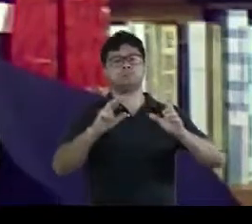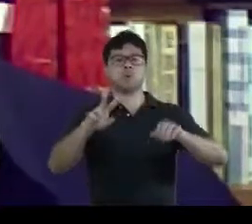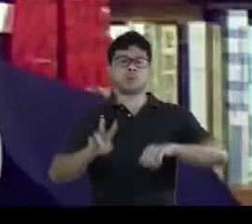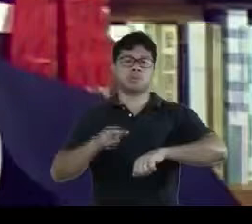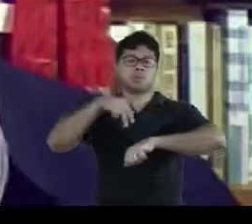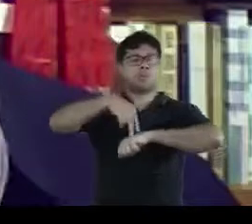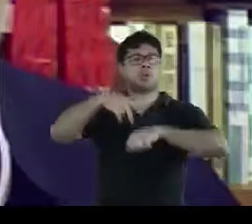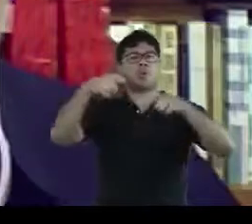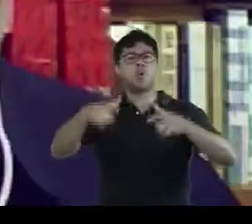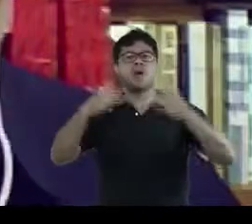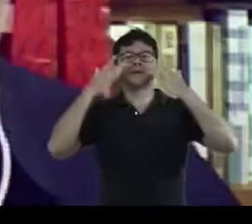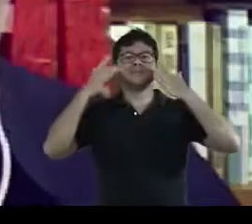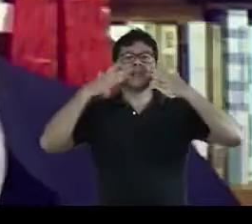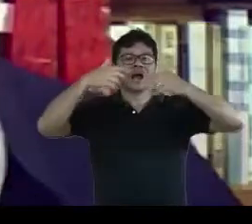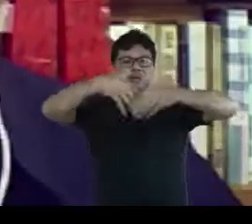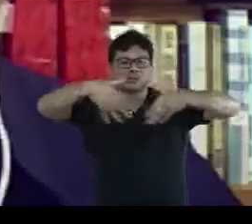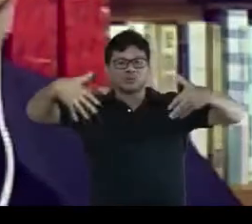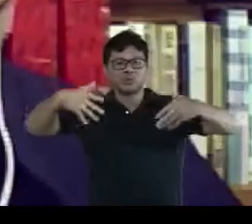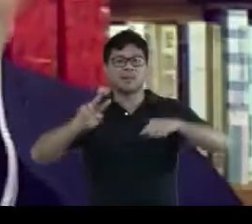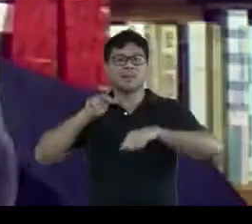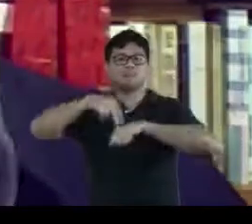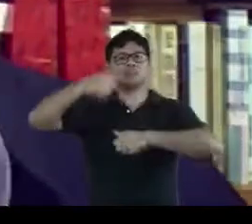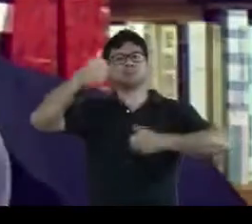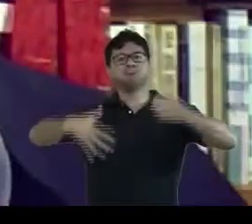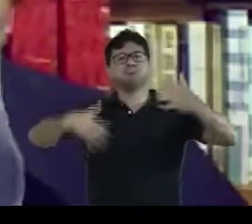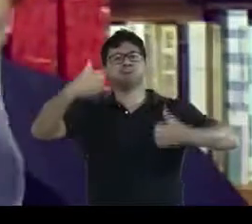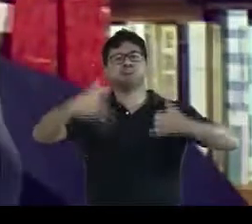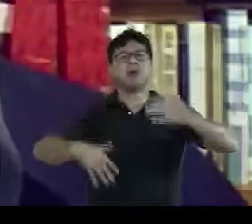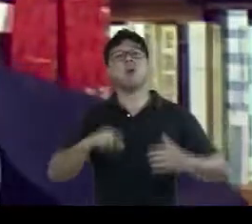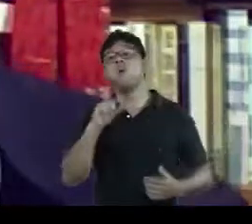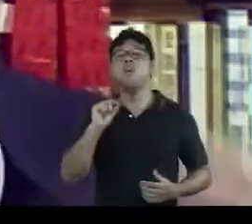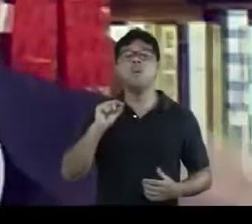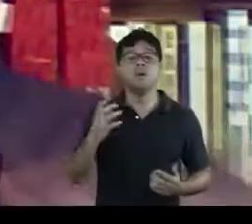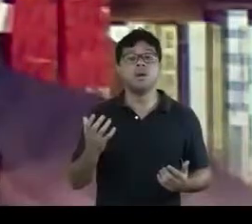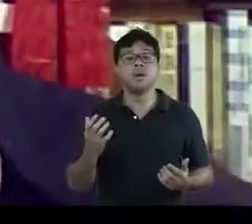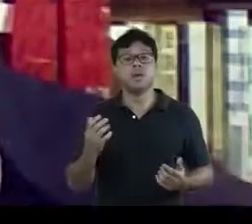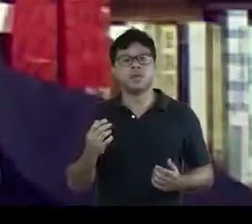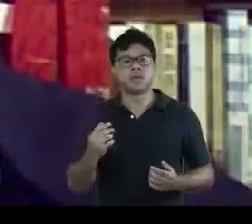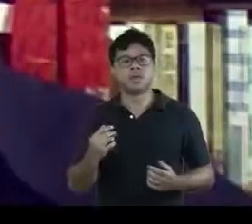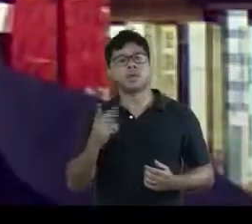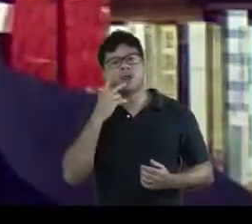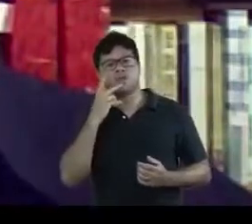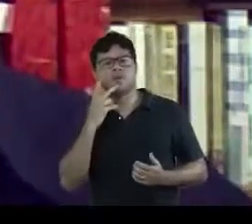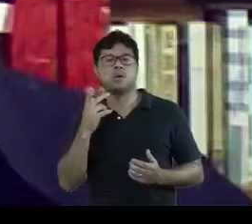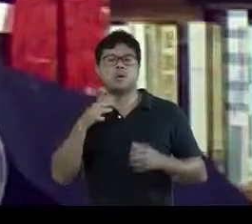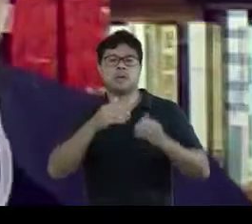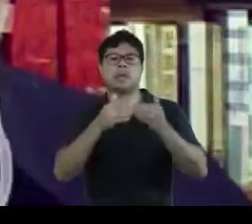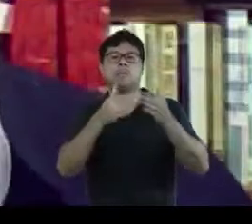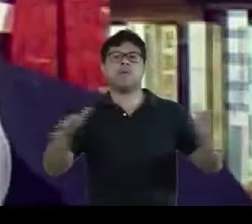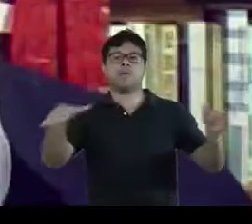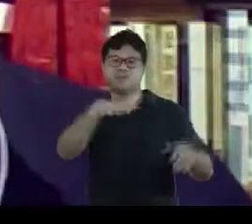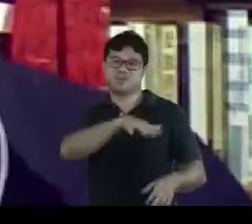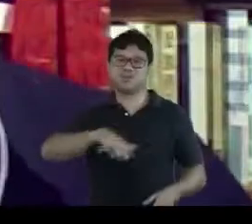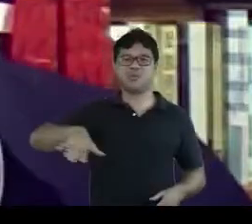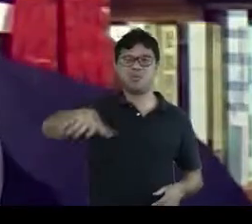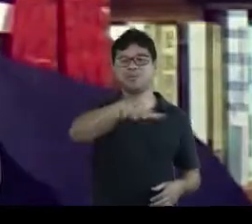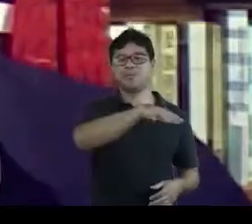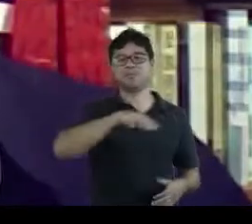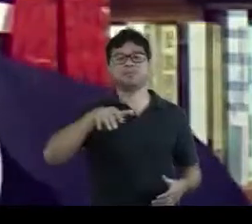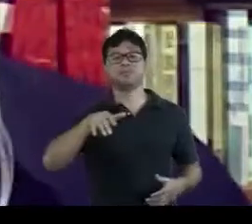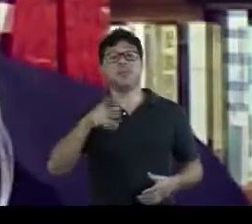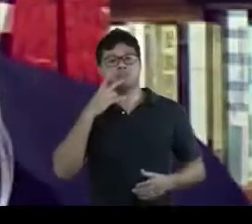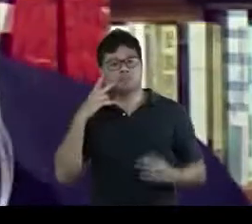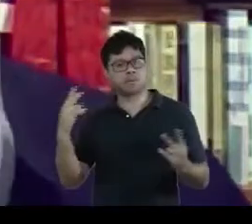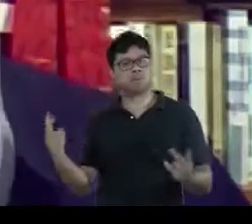palcos dos pequenos teatros, numa escala bastante ampla, mas de